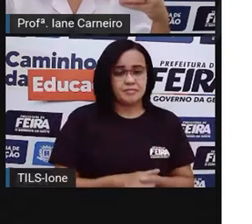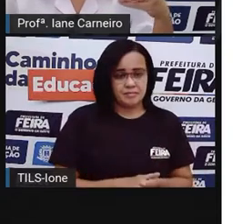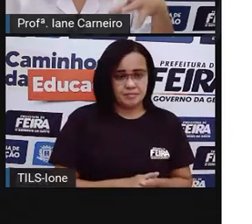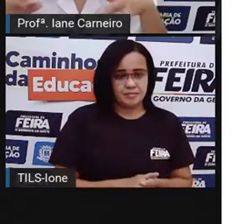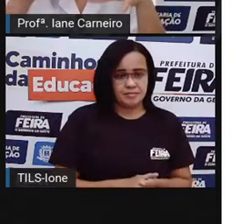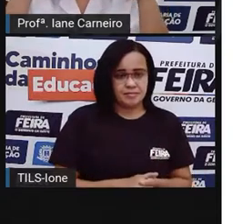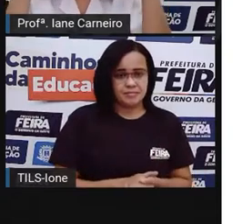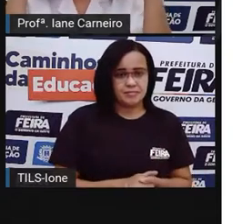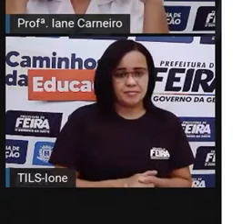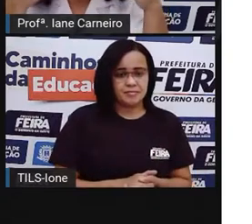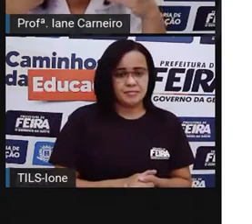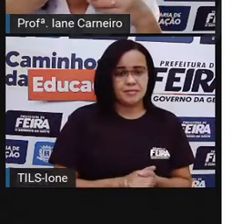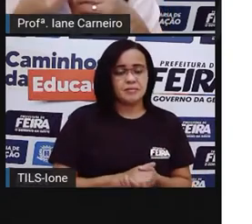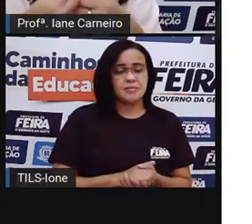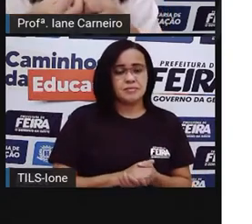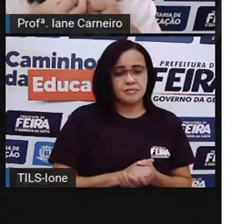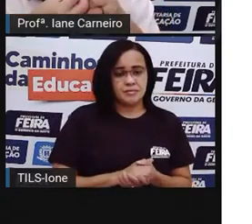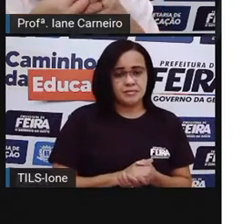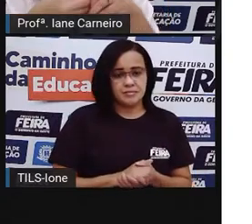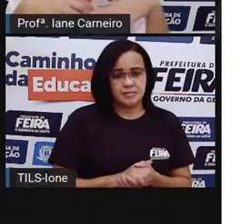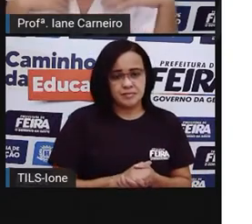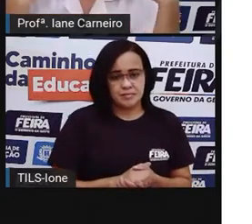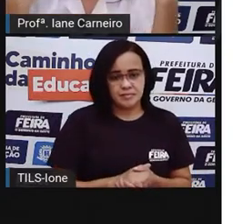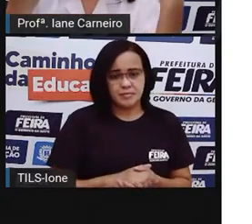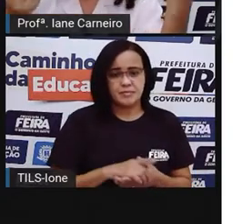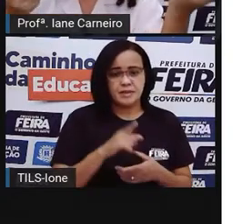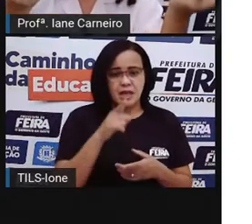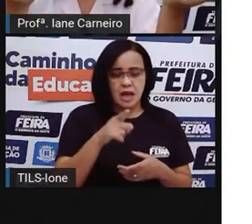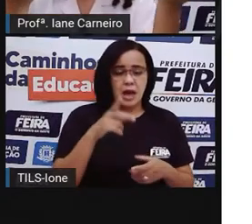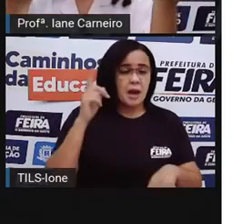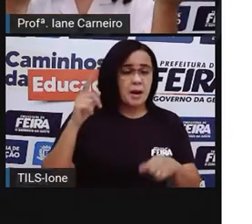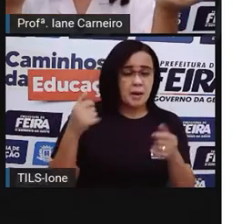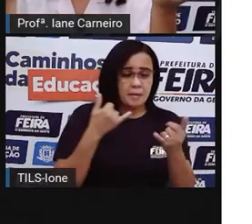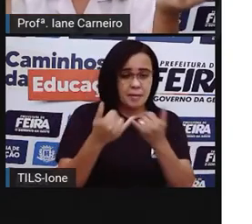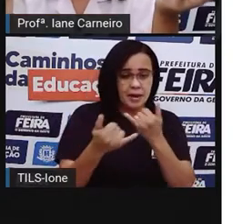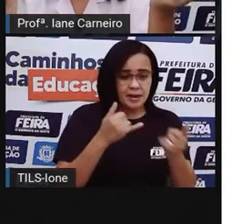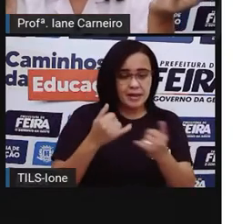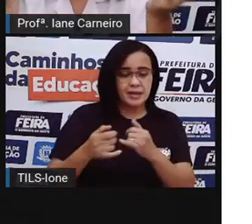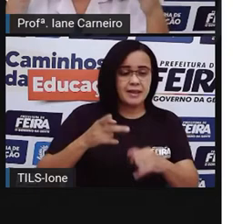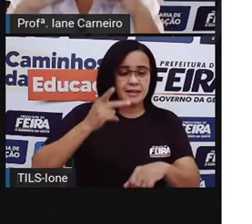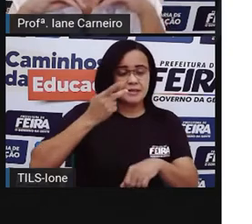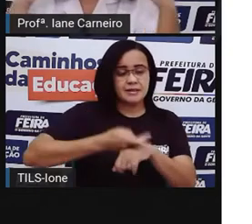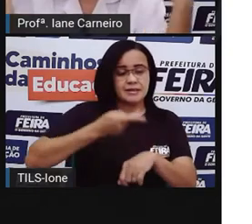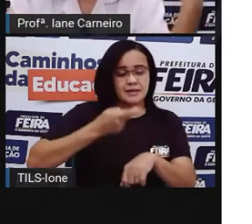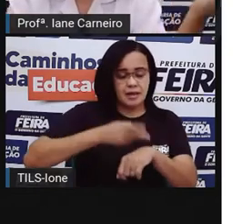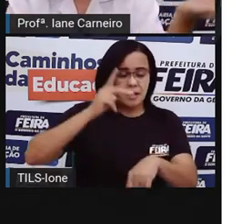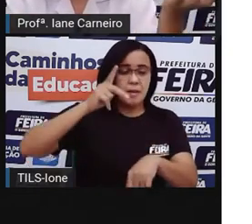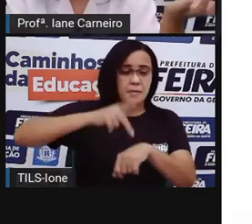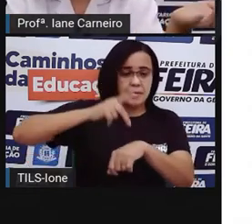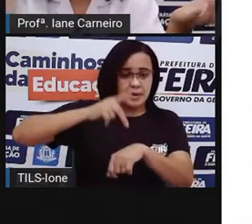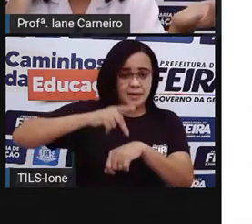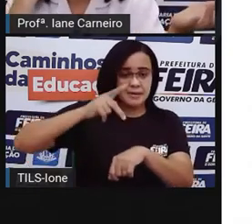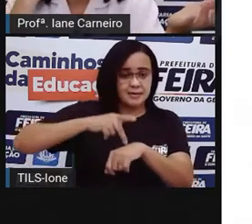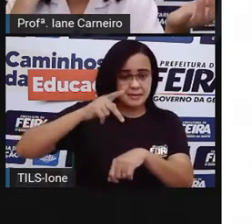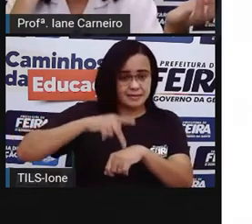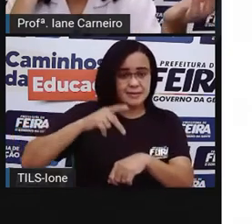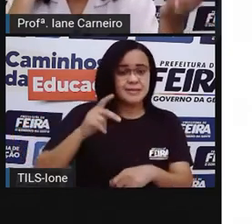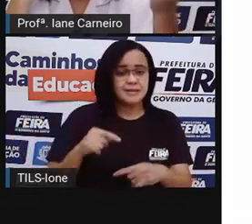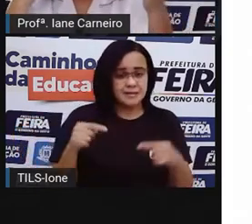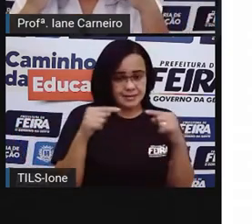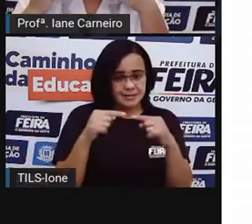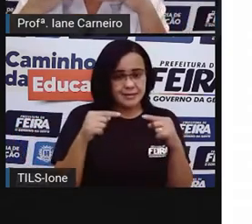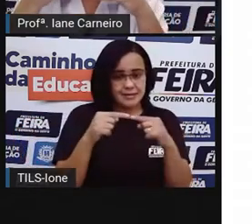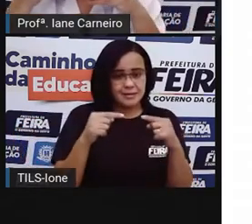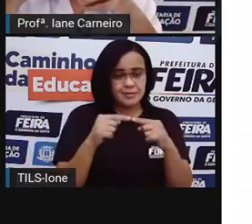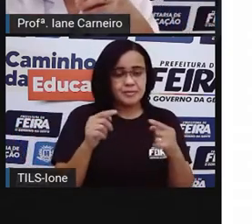aqui de baixo, né? A gente vê que parece que são pedras, né? E você pode fazer também o seu mosaico usando elementos da natureza aí, né?